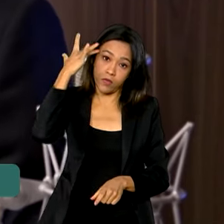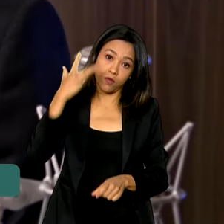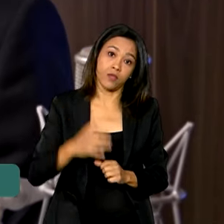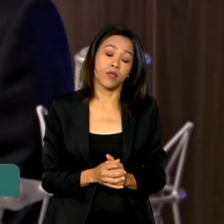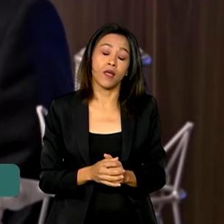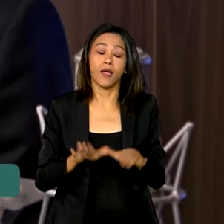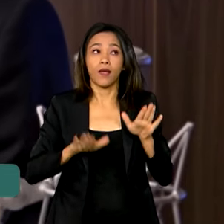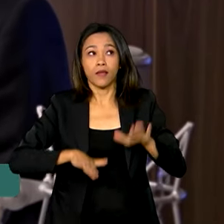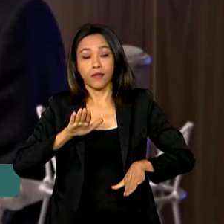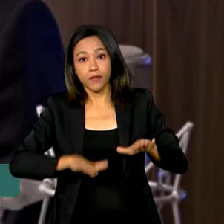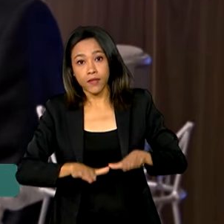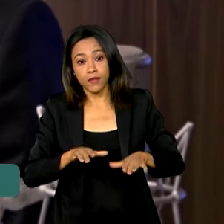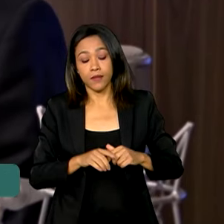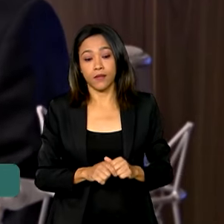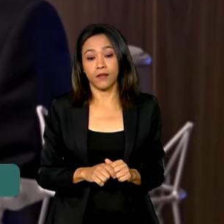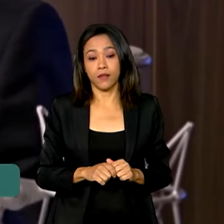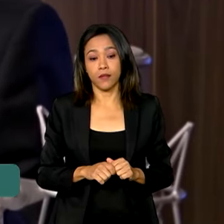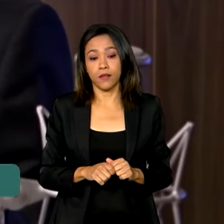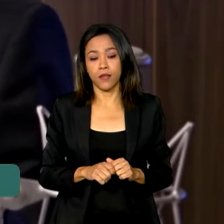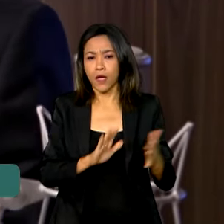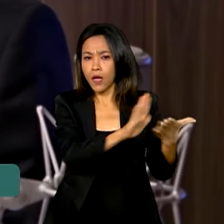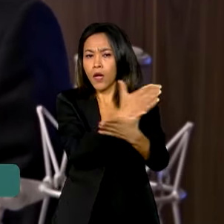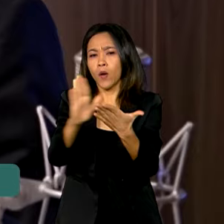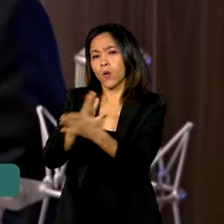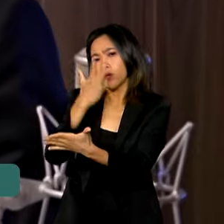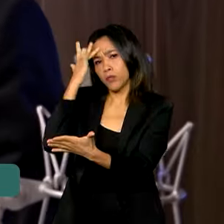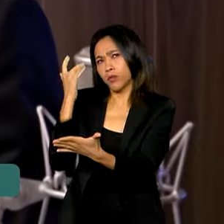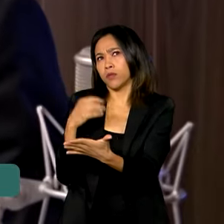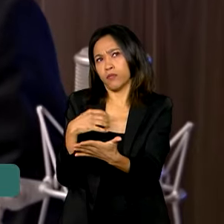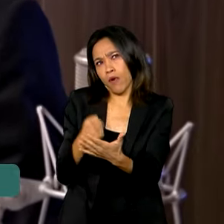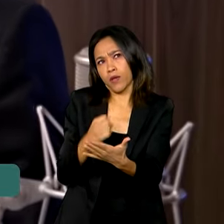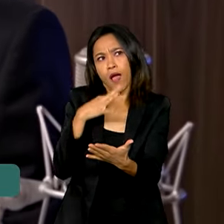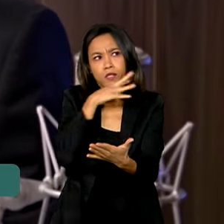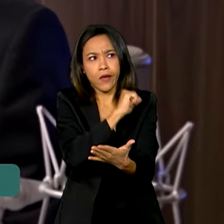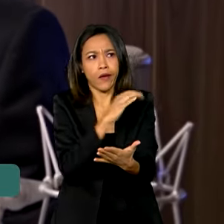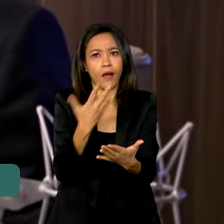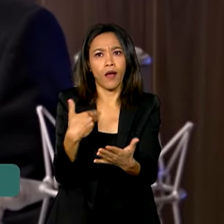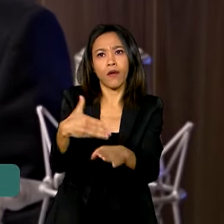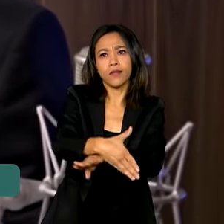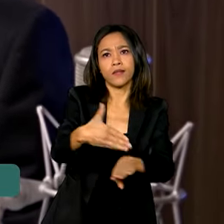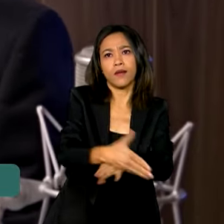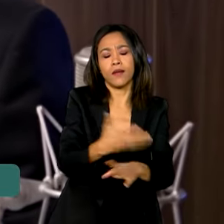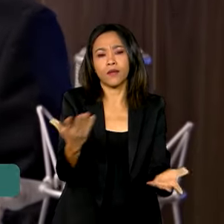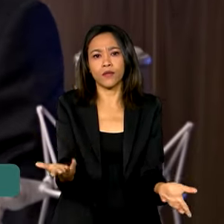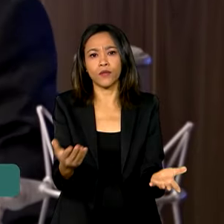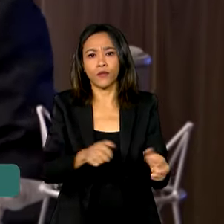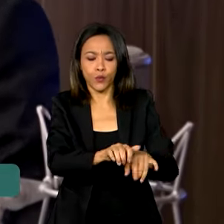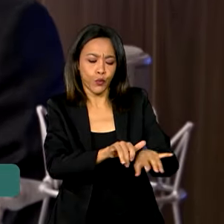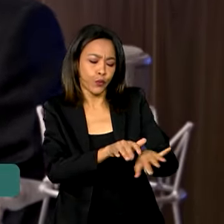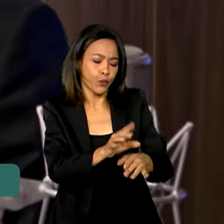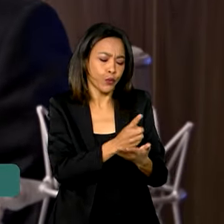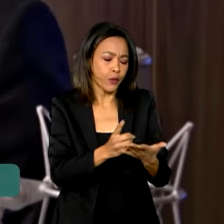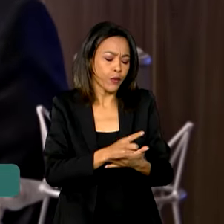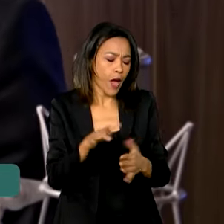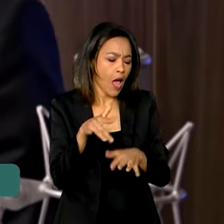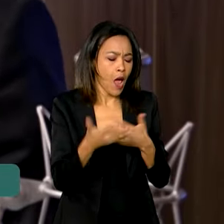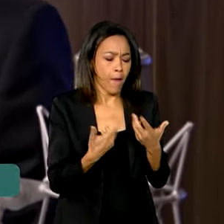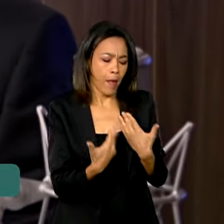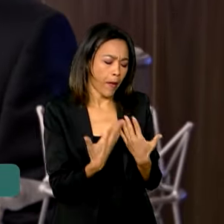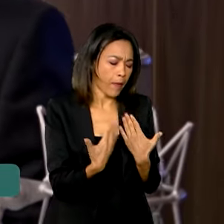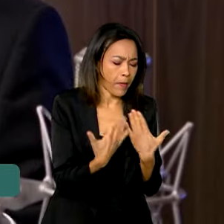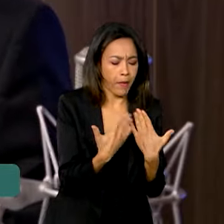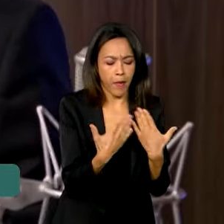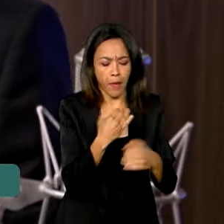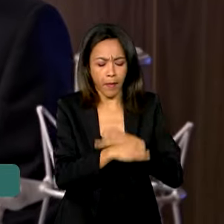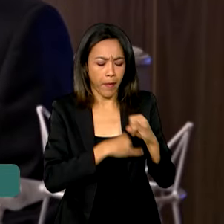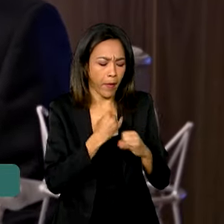Às vezes, algumas pessoas podem achar que o acesso à inclusão digital é você estar ali conversando, ou estar com acesso